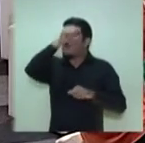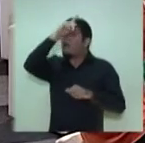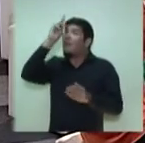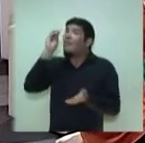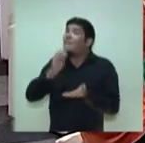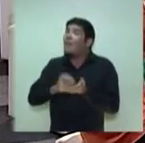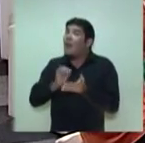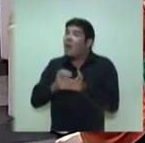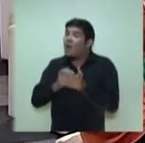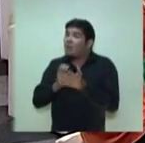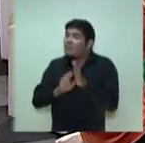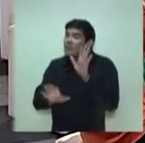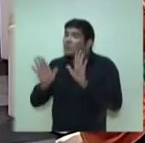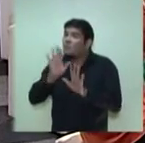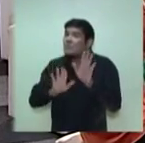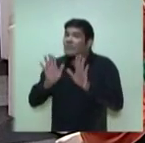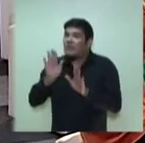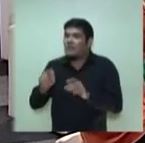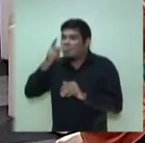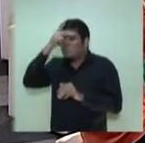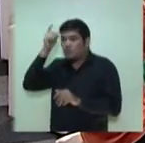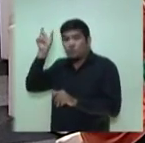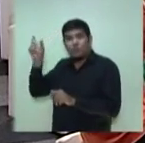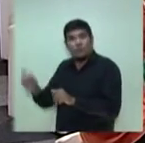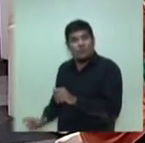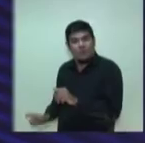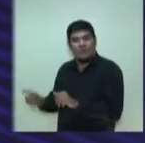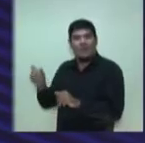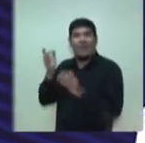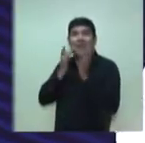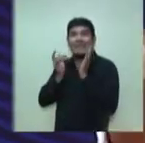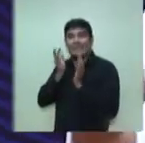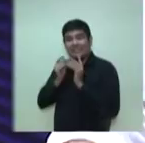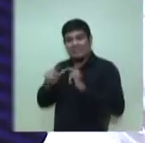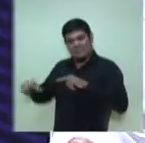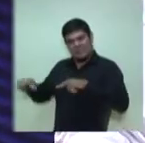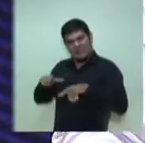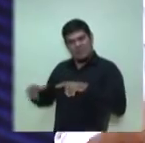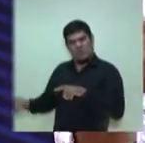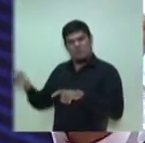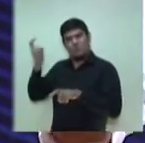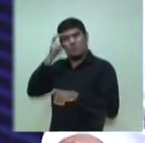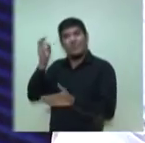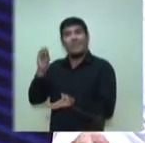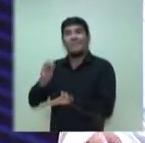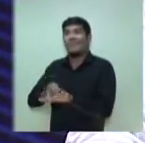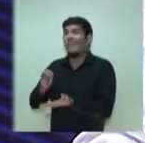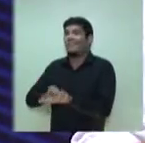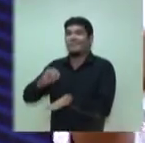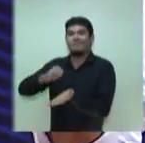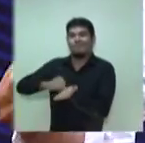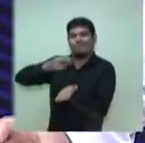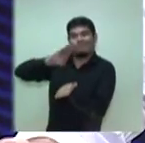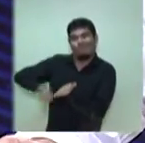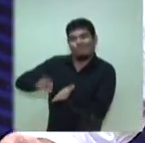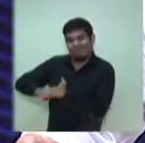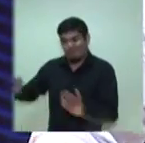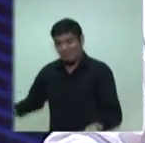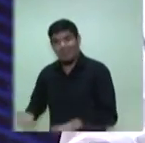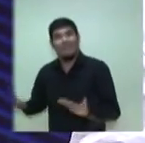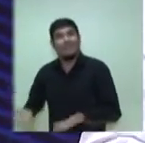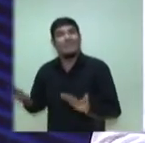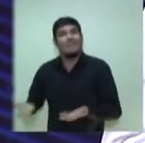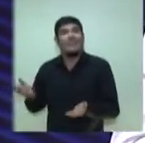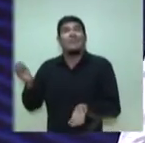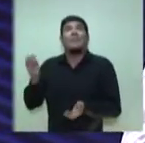daquele trabalhador da cultura local. É daquele trabalhador que depende de incentivo para produzir a sua arte, para produzir uma peça